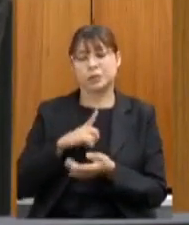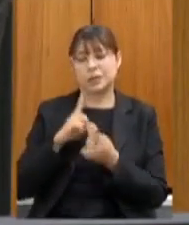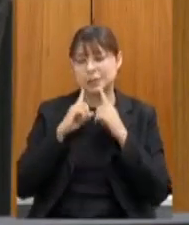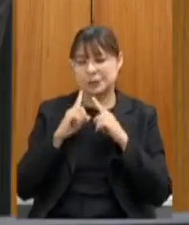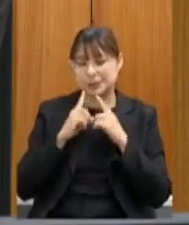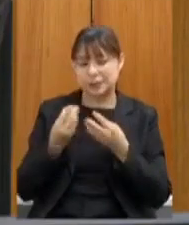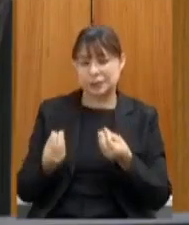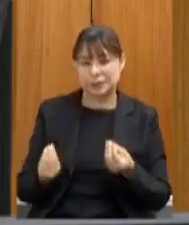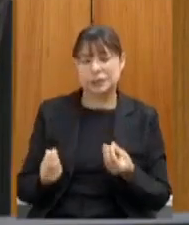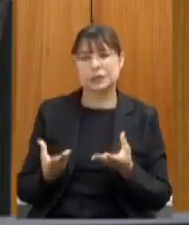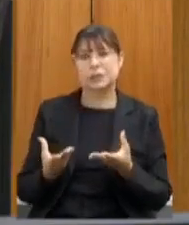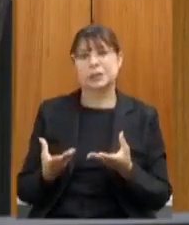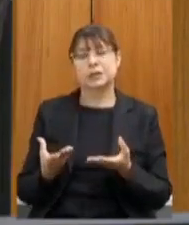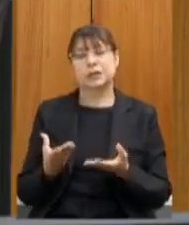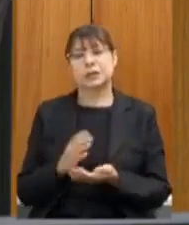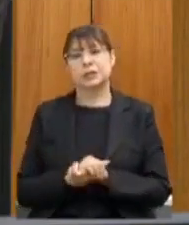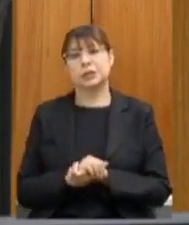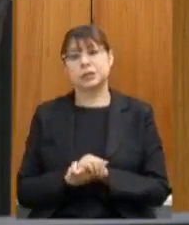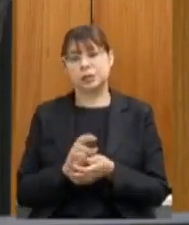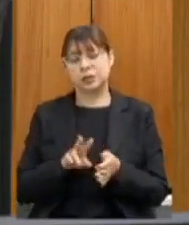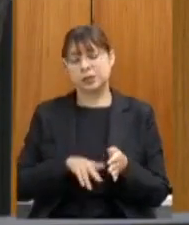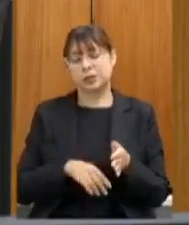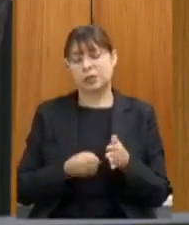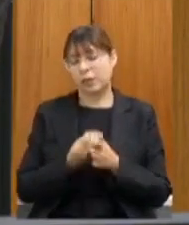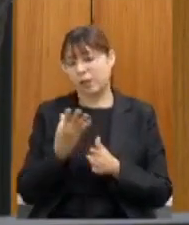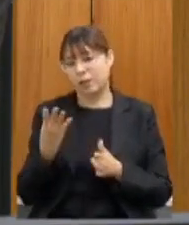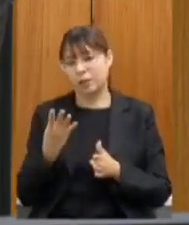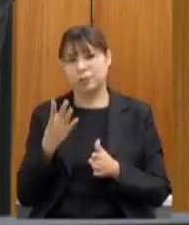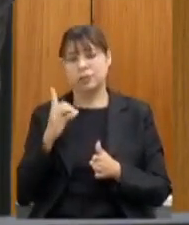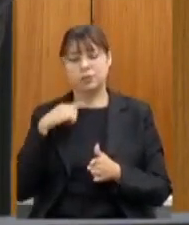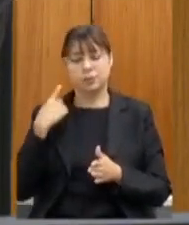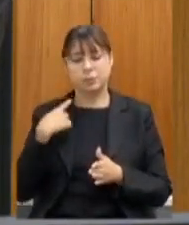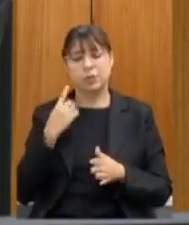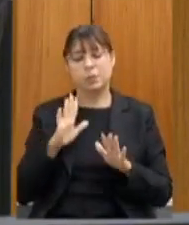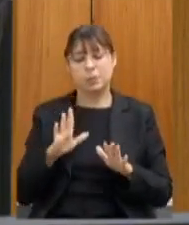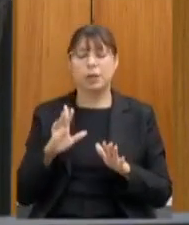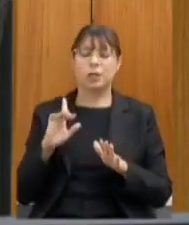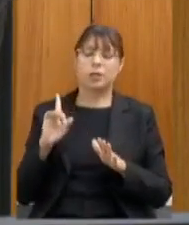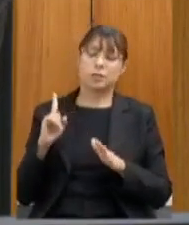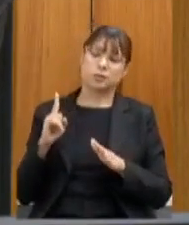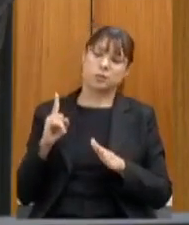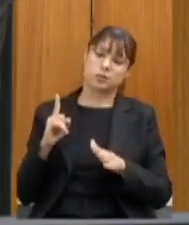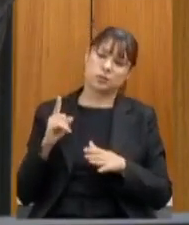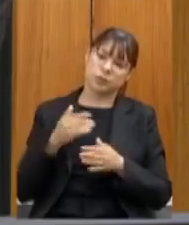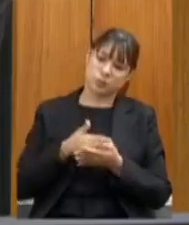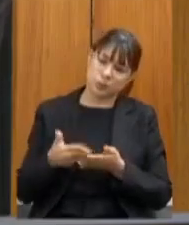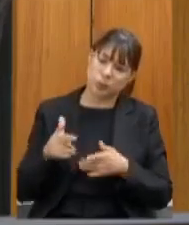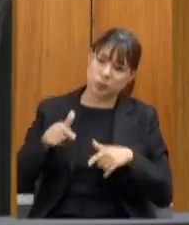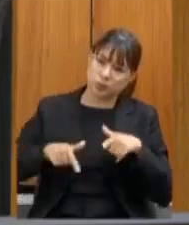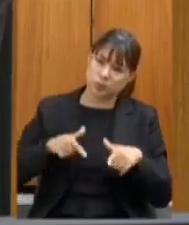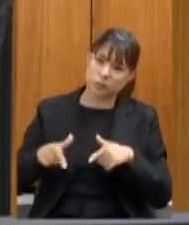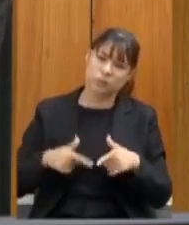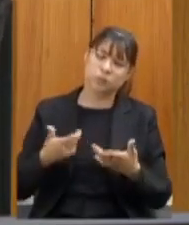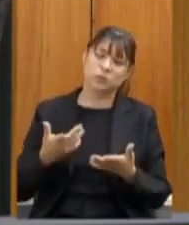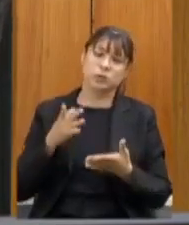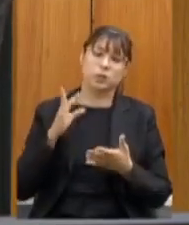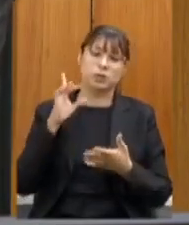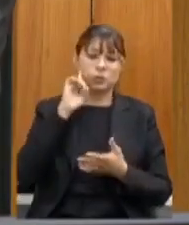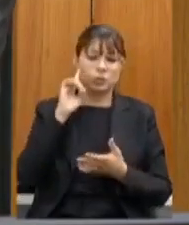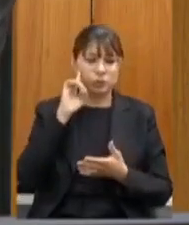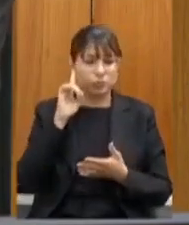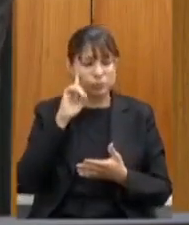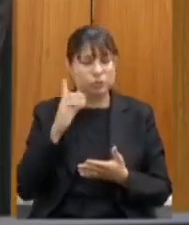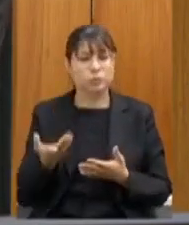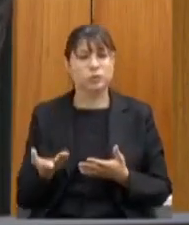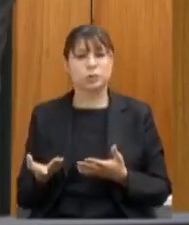inicialmente de vários parlamentares aqui da casa mas com o trabalho com a execução diária com o diálogo com